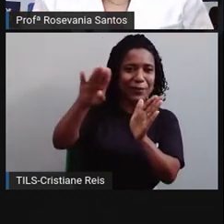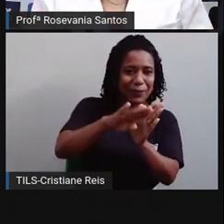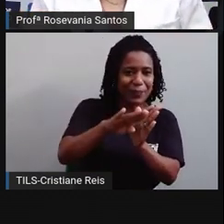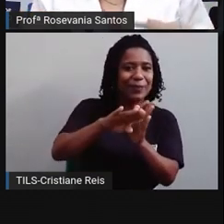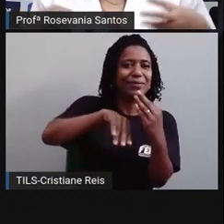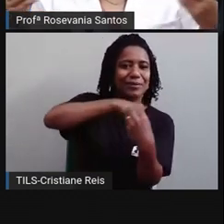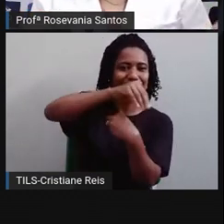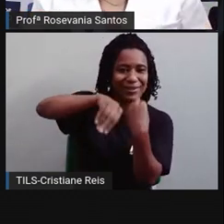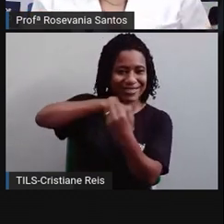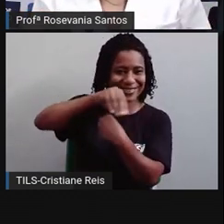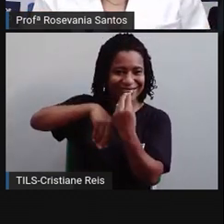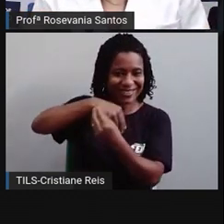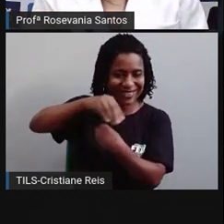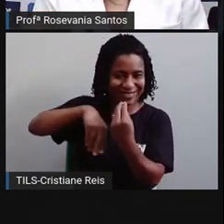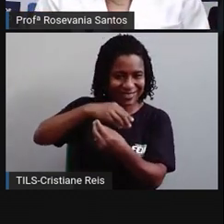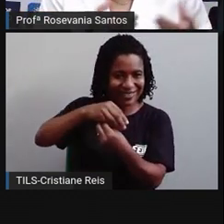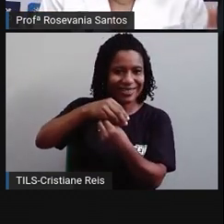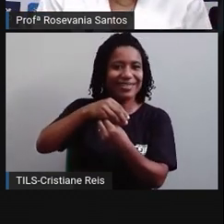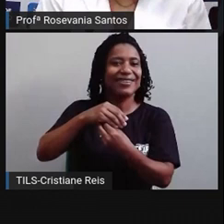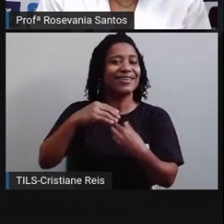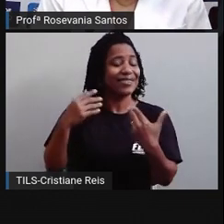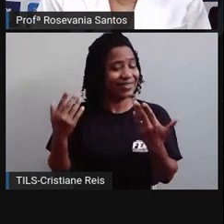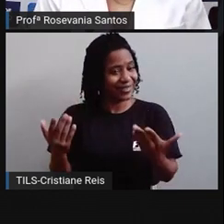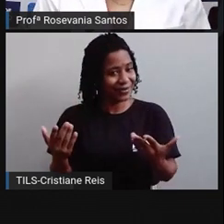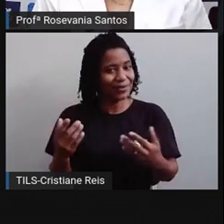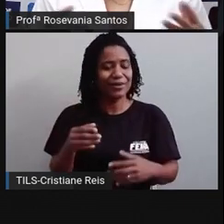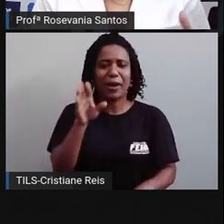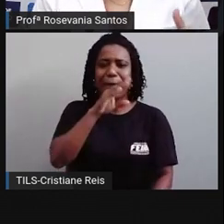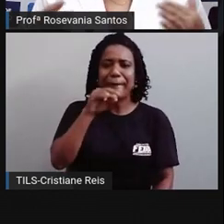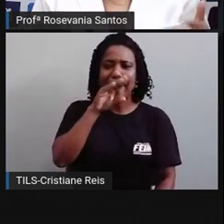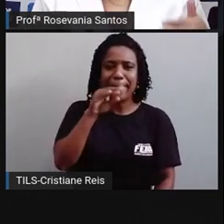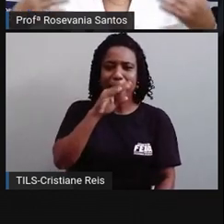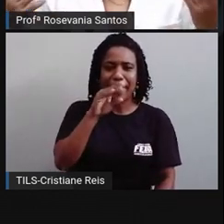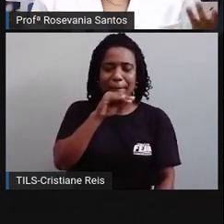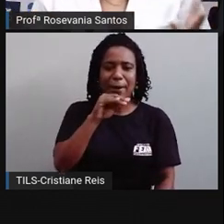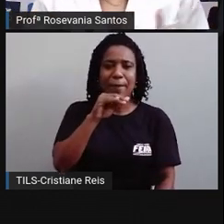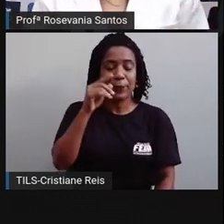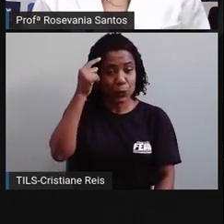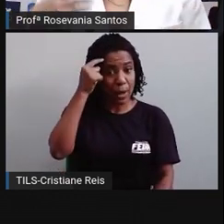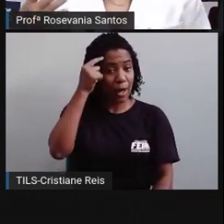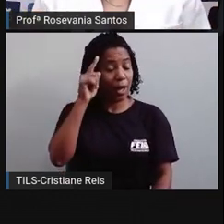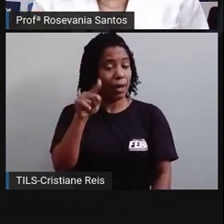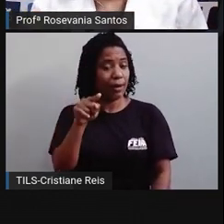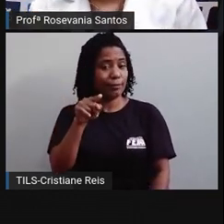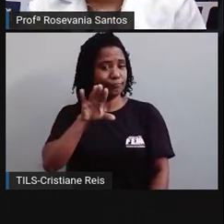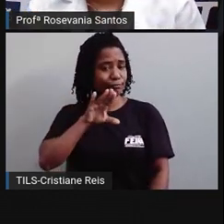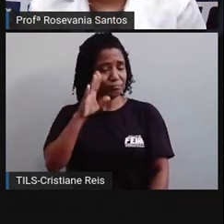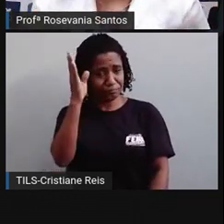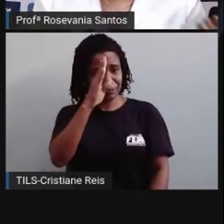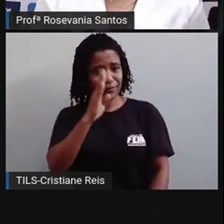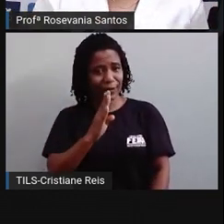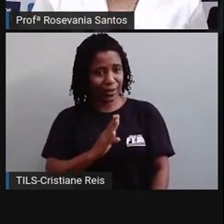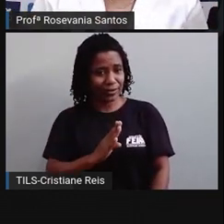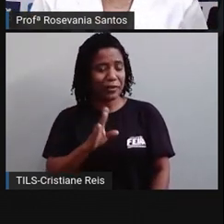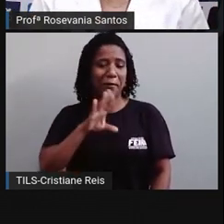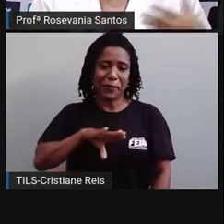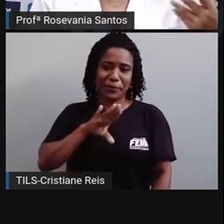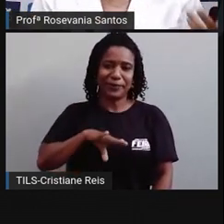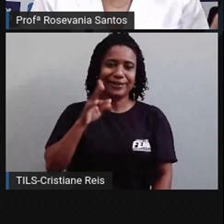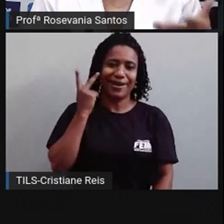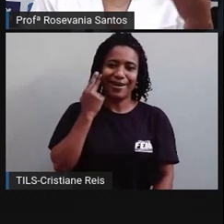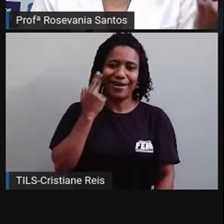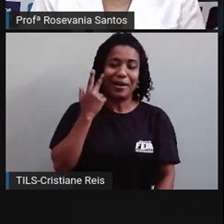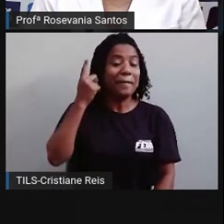boca e começar a falar, né, o nosso português, a pessoa vai achar que você realmente é um estrangeiro. E, na realidade,